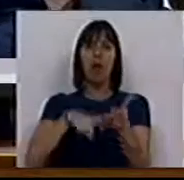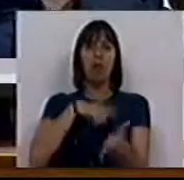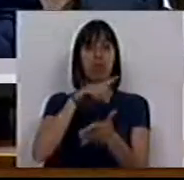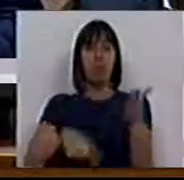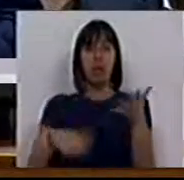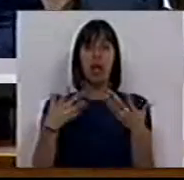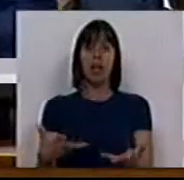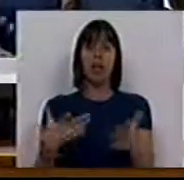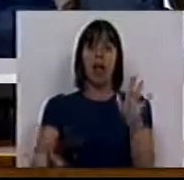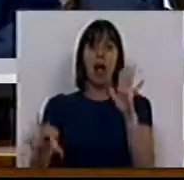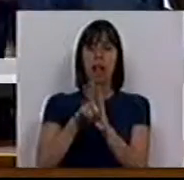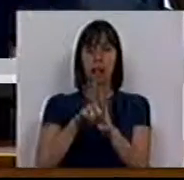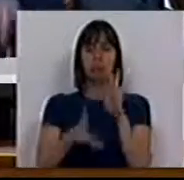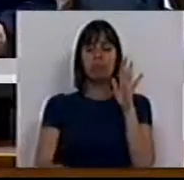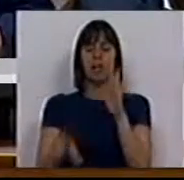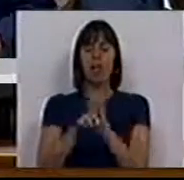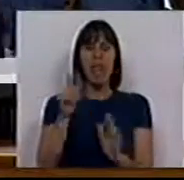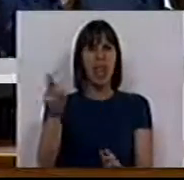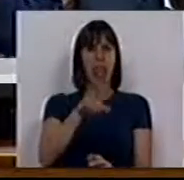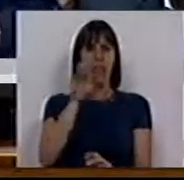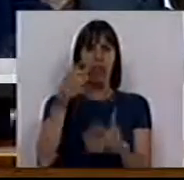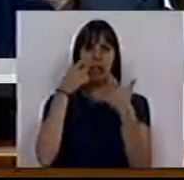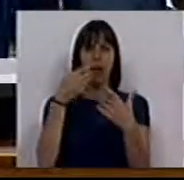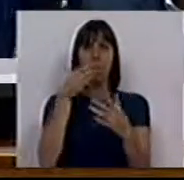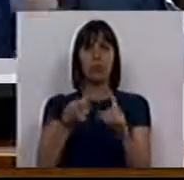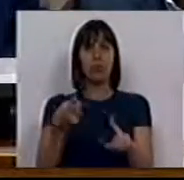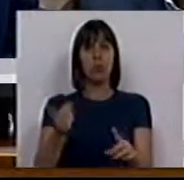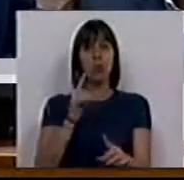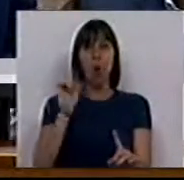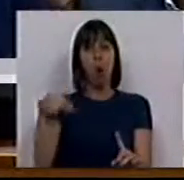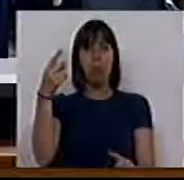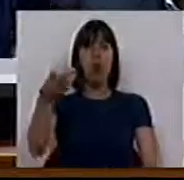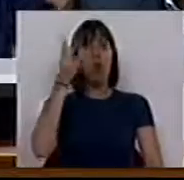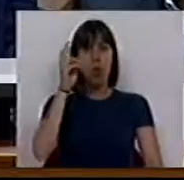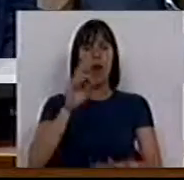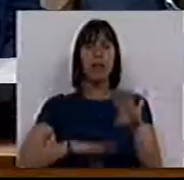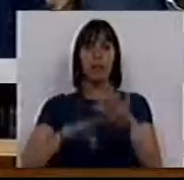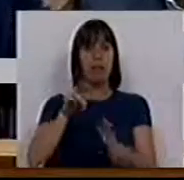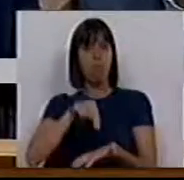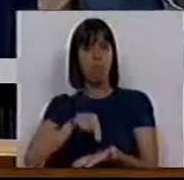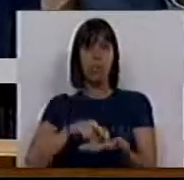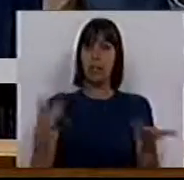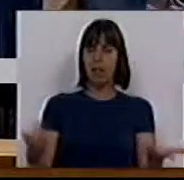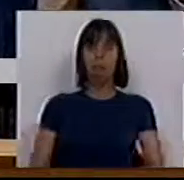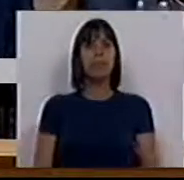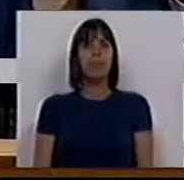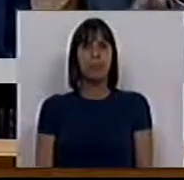revogação da atual lei. Uma lei errada e injusta, assim houvesse coragem de tomar esta posição.